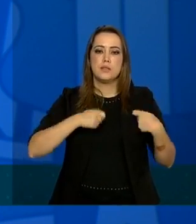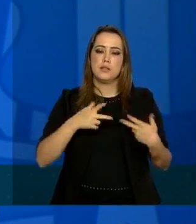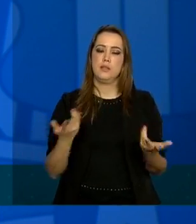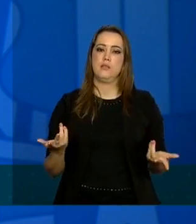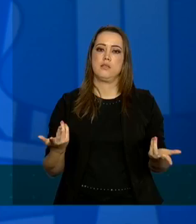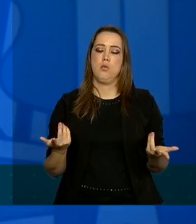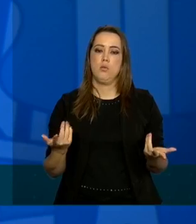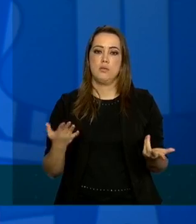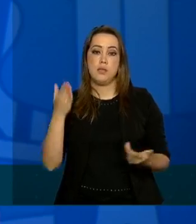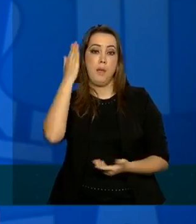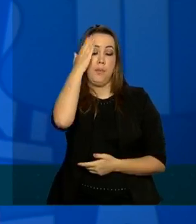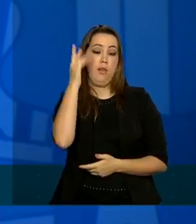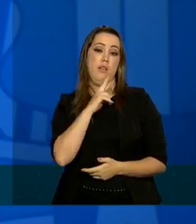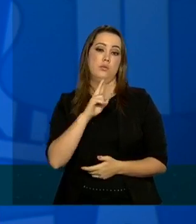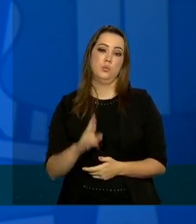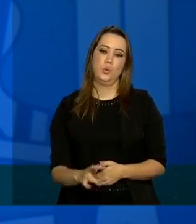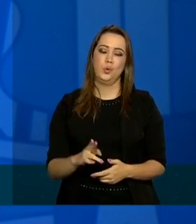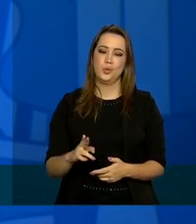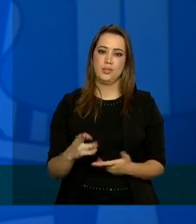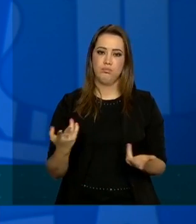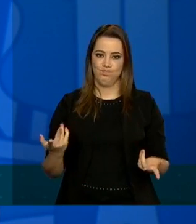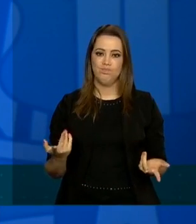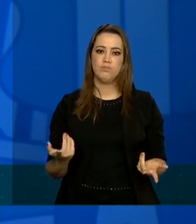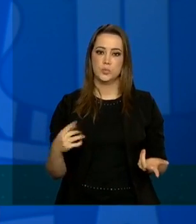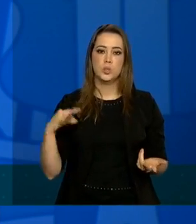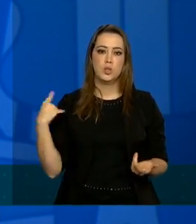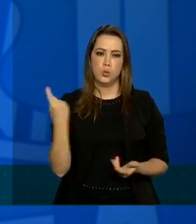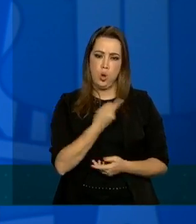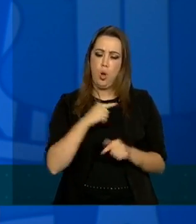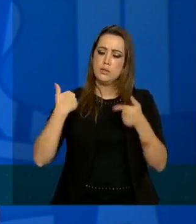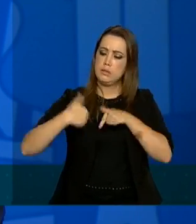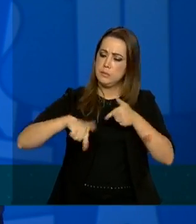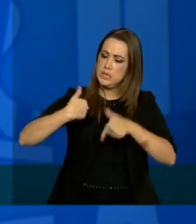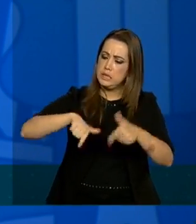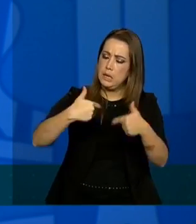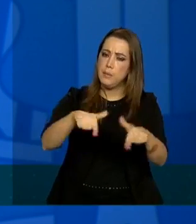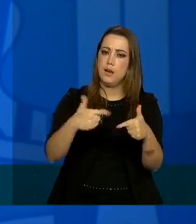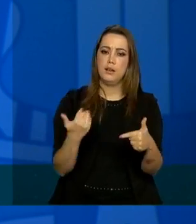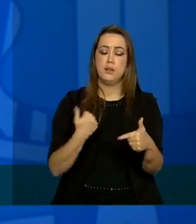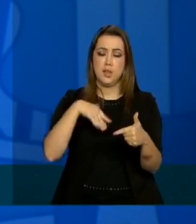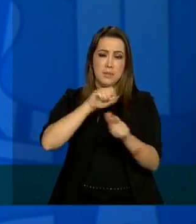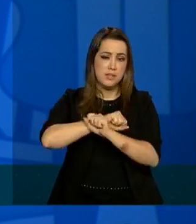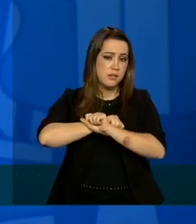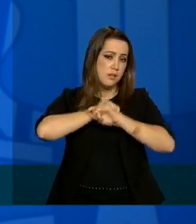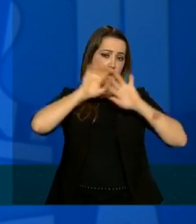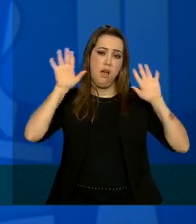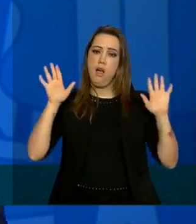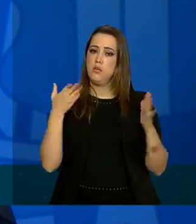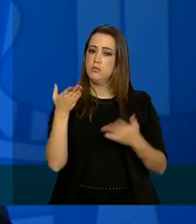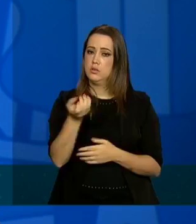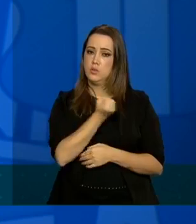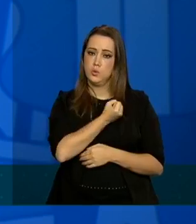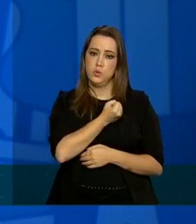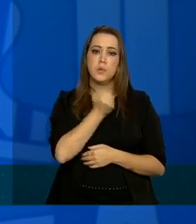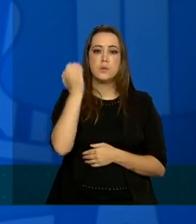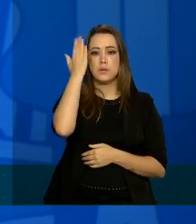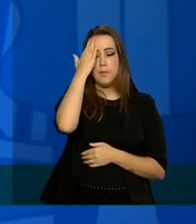se faz e que para isso a gente tem trabalhado para que a gente tenha uma vez mais clareza nesses números